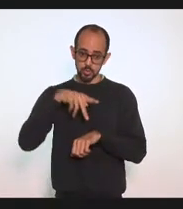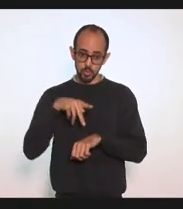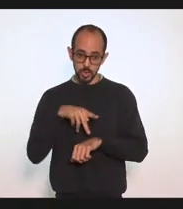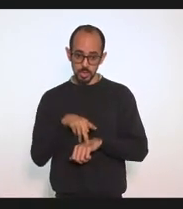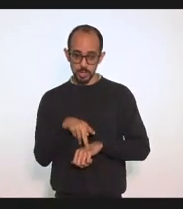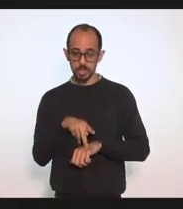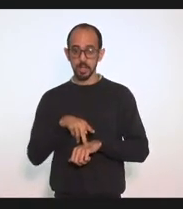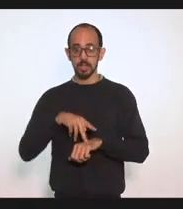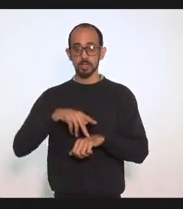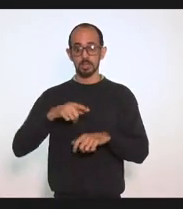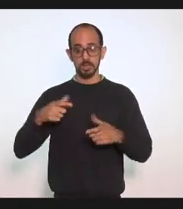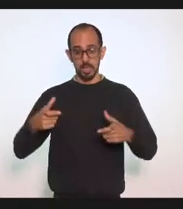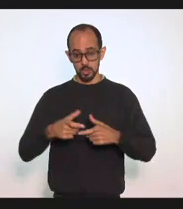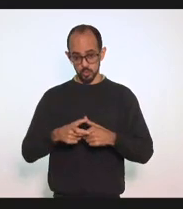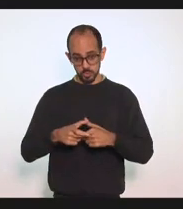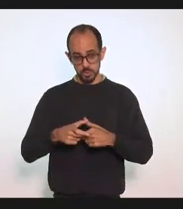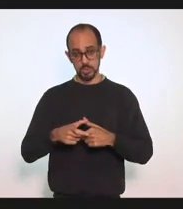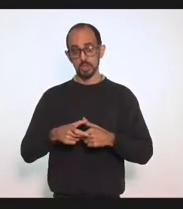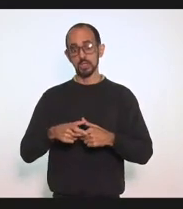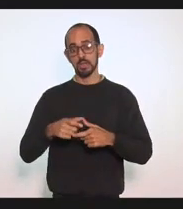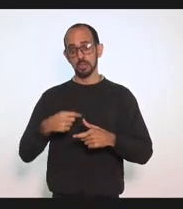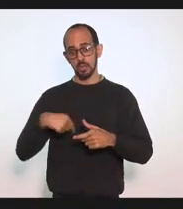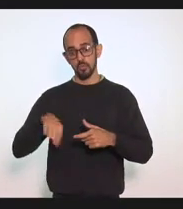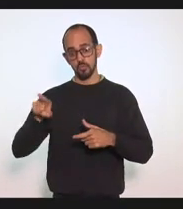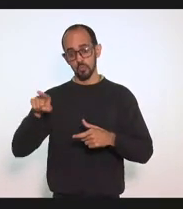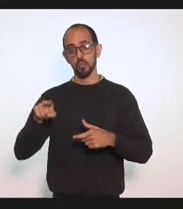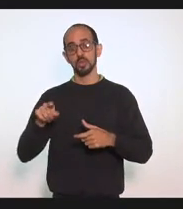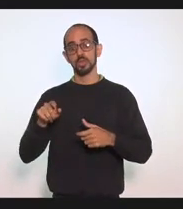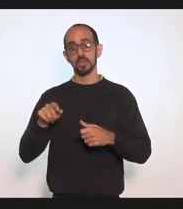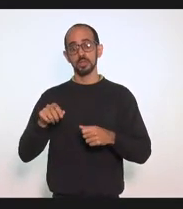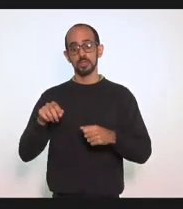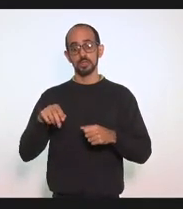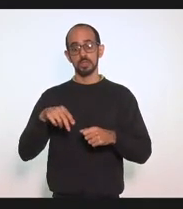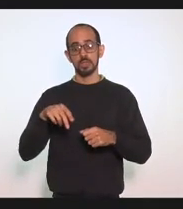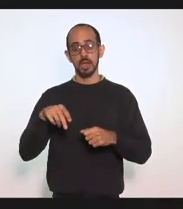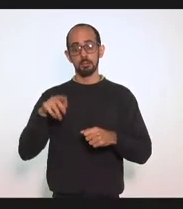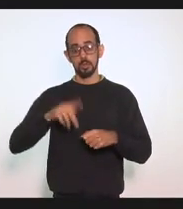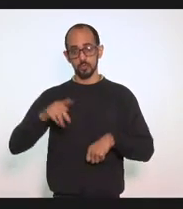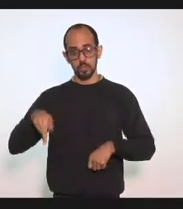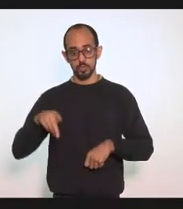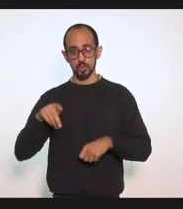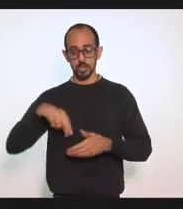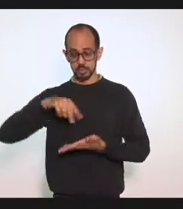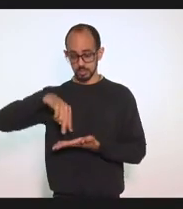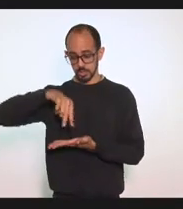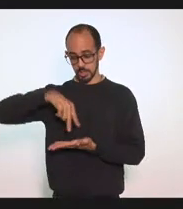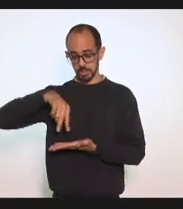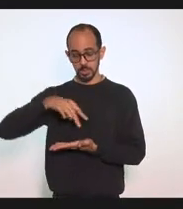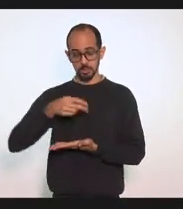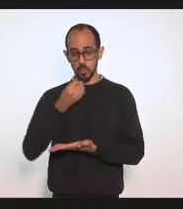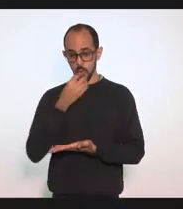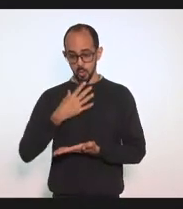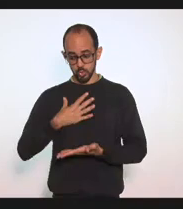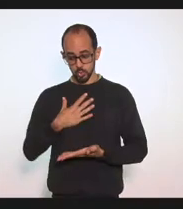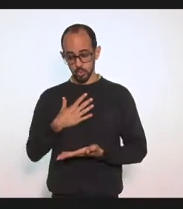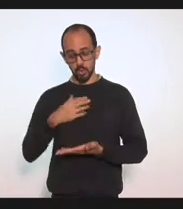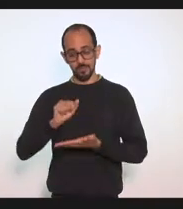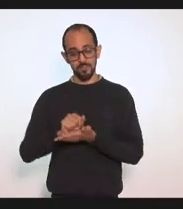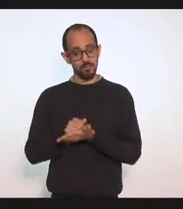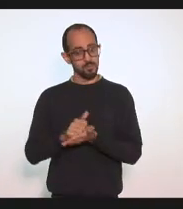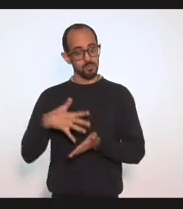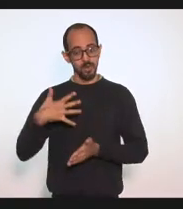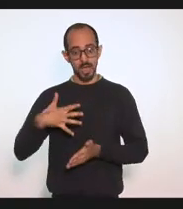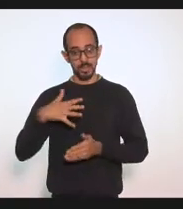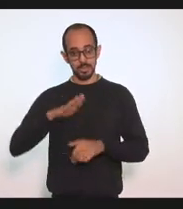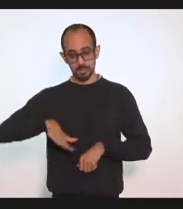reduzida, mas eu não pude deixar de ajudar. E a professora de dança me contou que muitas crianças durante a